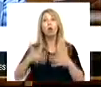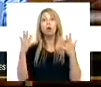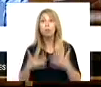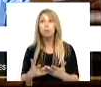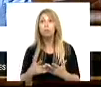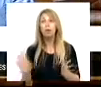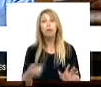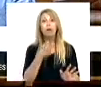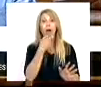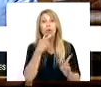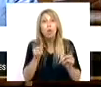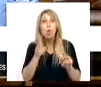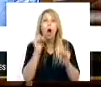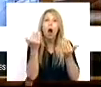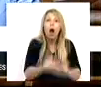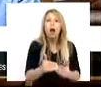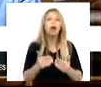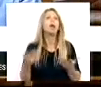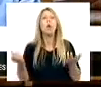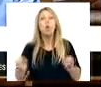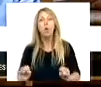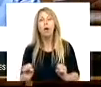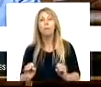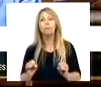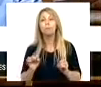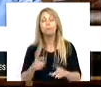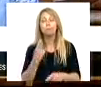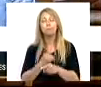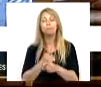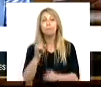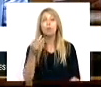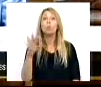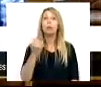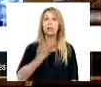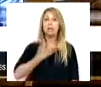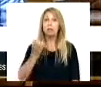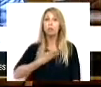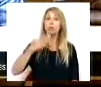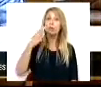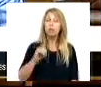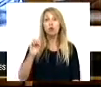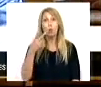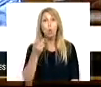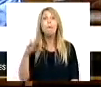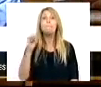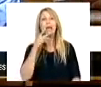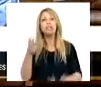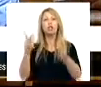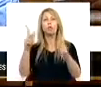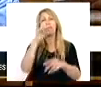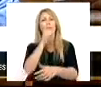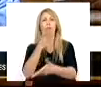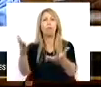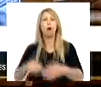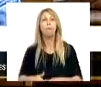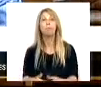constrangimentos e limitações. Mas para isso nem o PSD, nem o CDS e nem o PS estão disponíveis, apesar